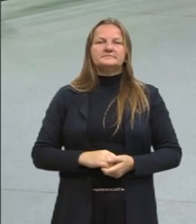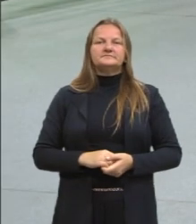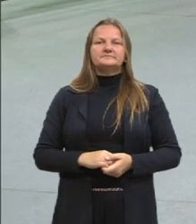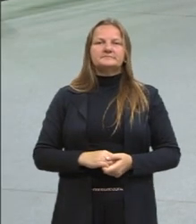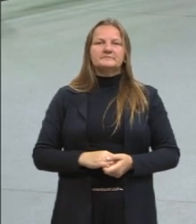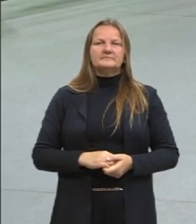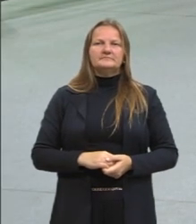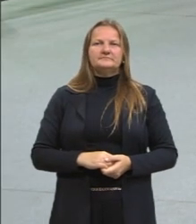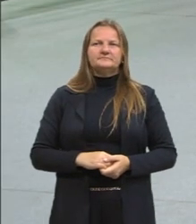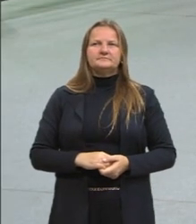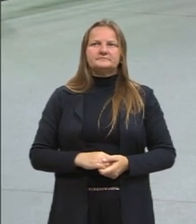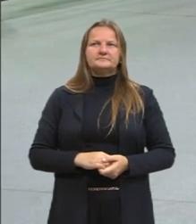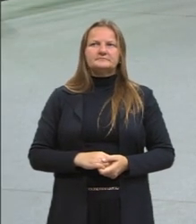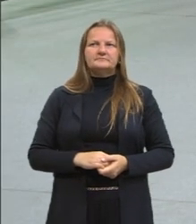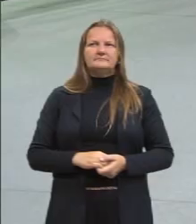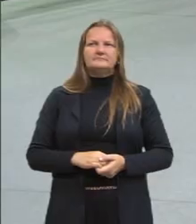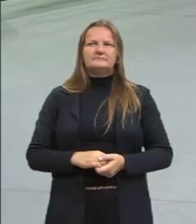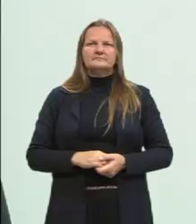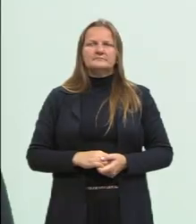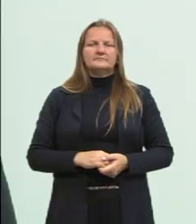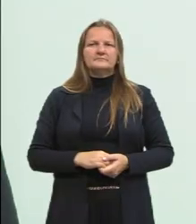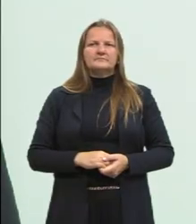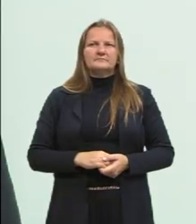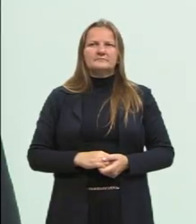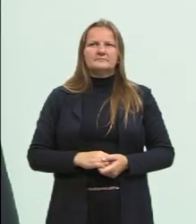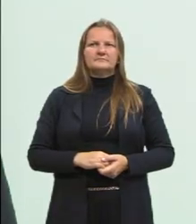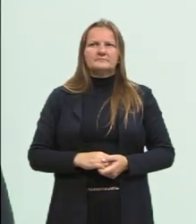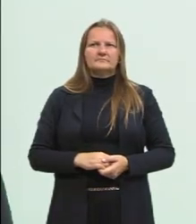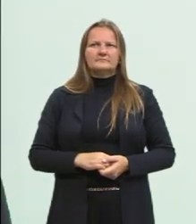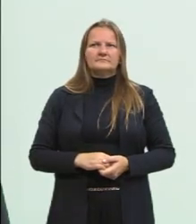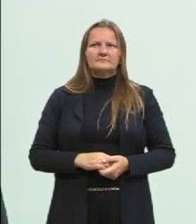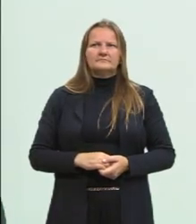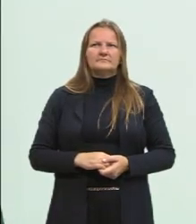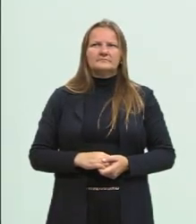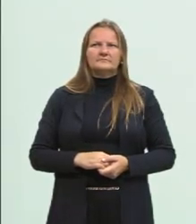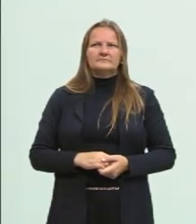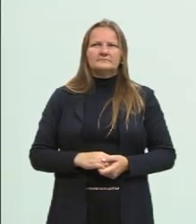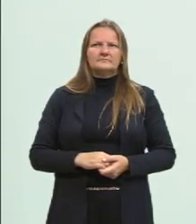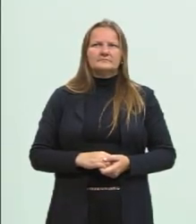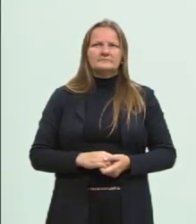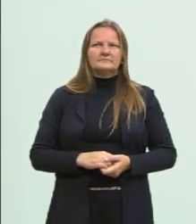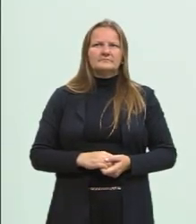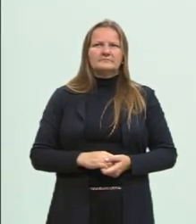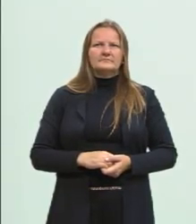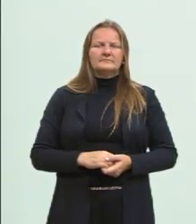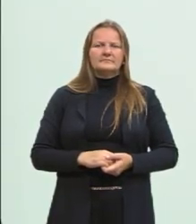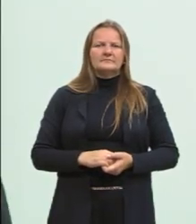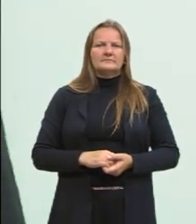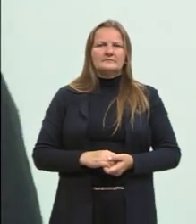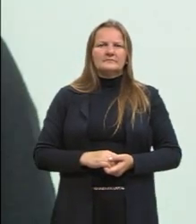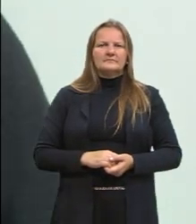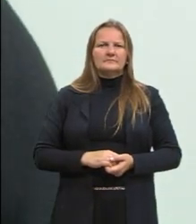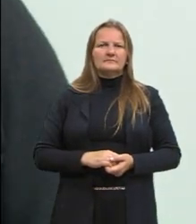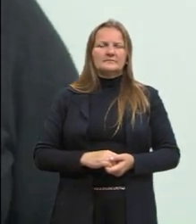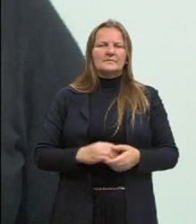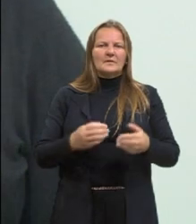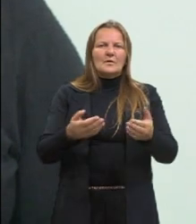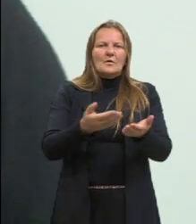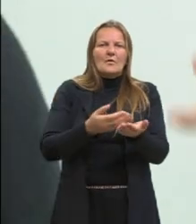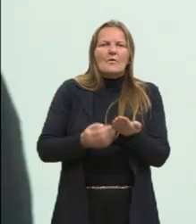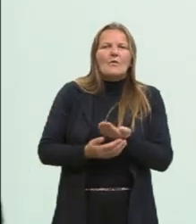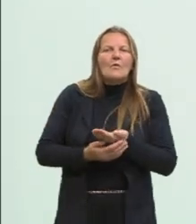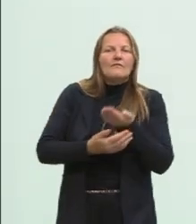como é que a gente diz, não é uma reverência, mas para oferendas, para